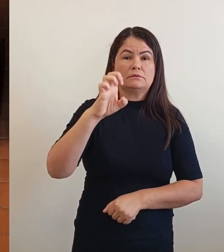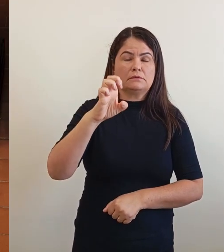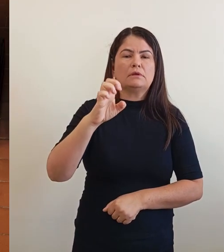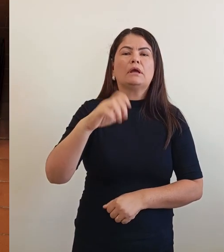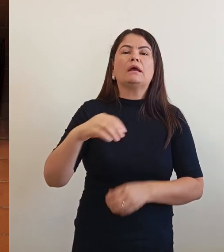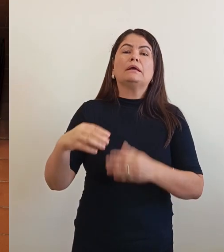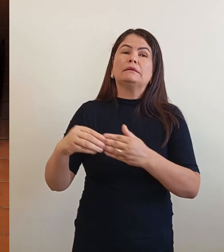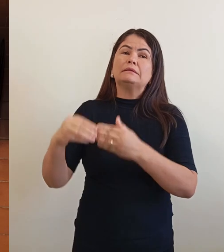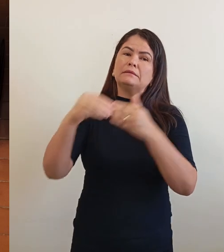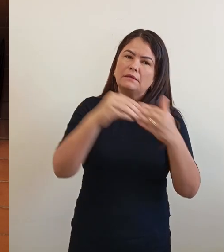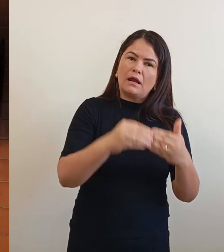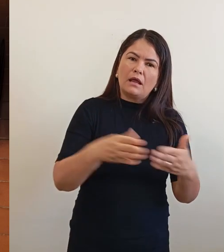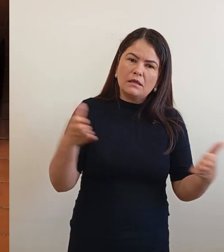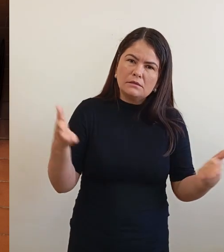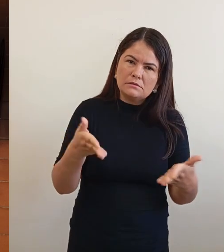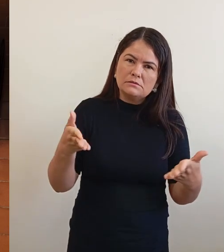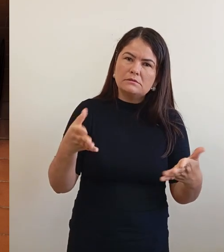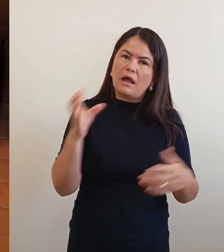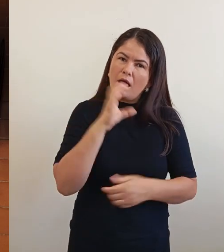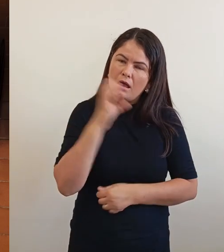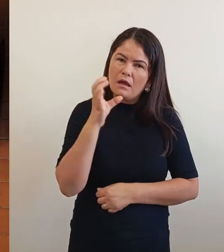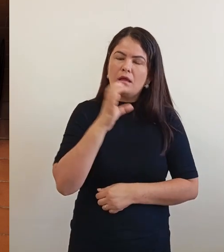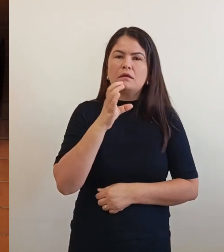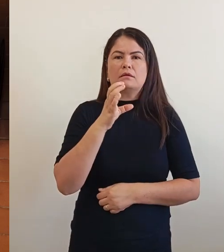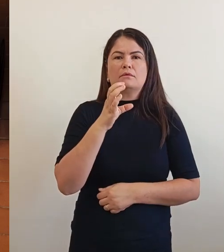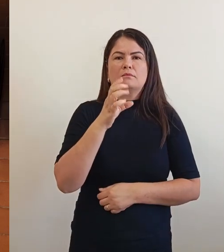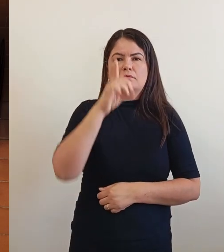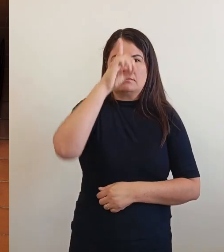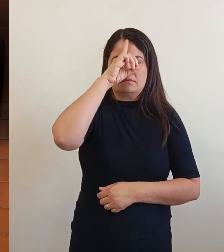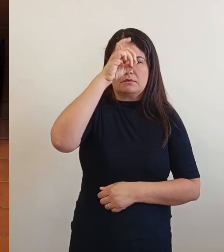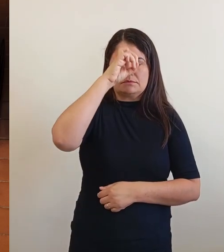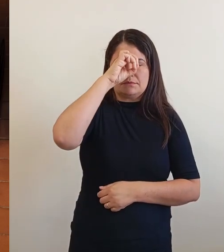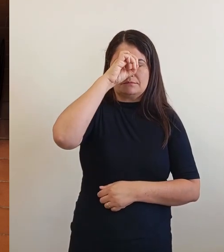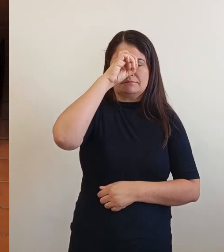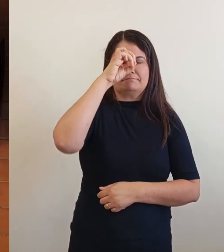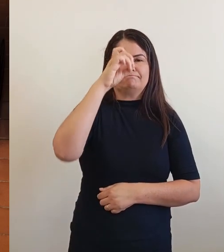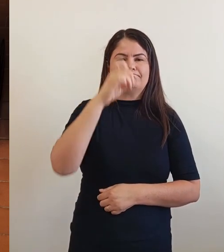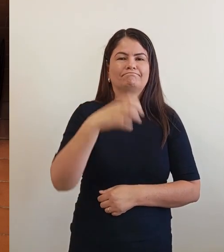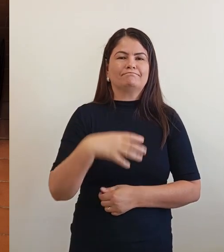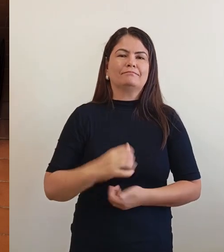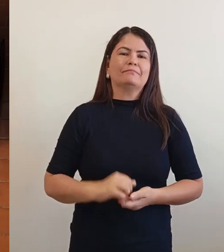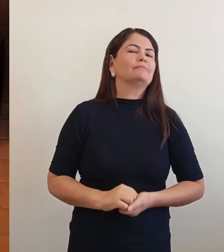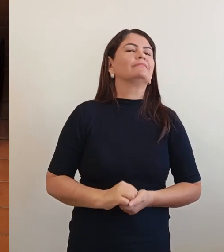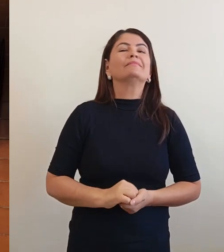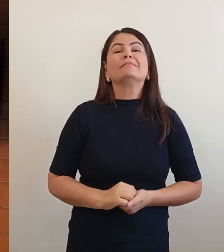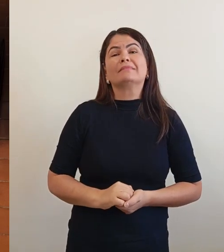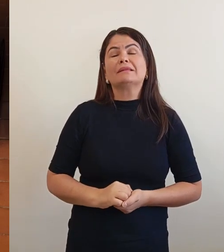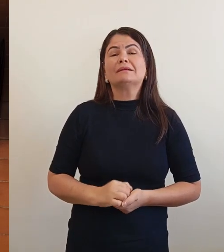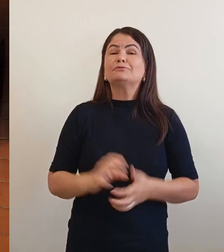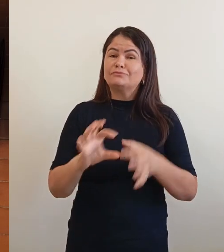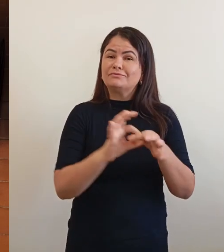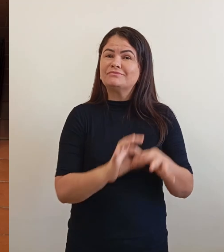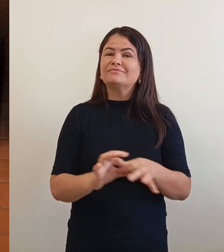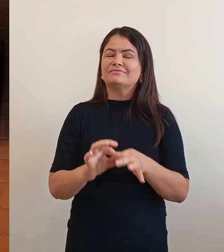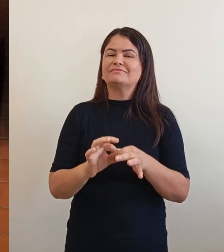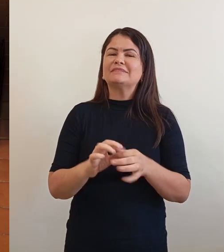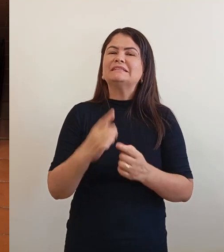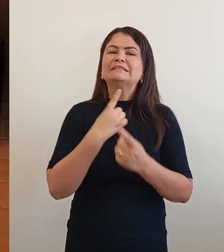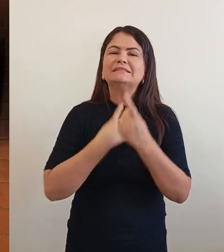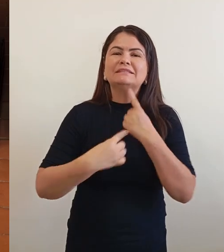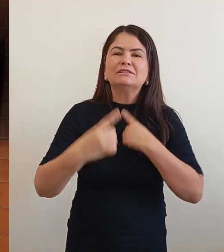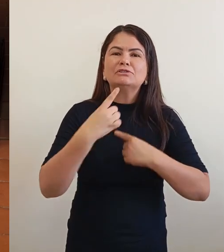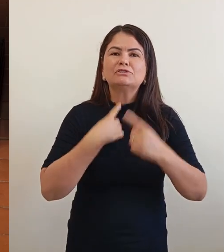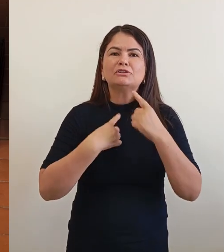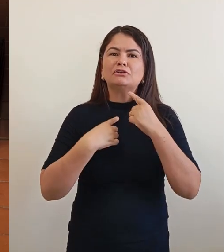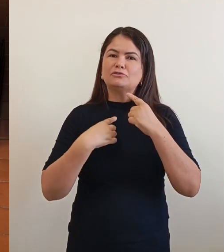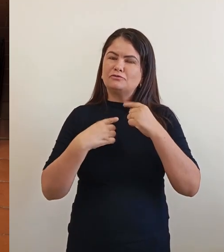um gancho, a gente tem um desejo de revitalizar esse hospital aqui de frente. Porque eu lembro bem que esse